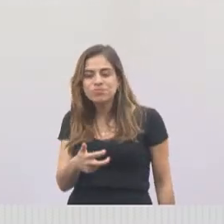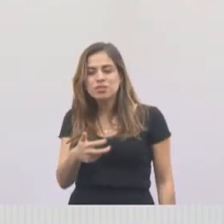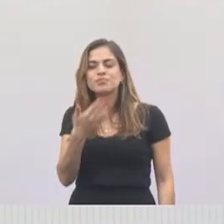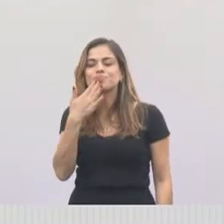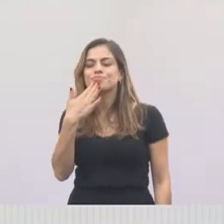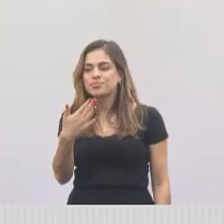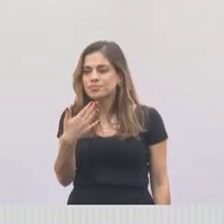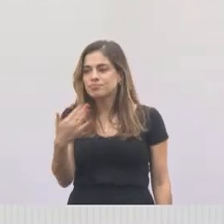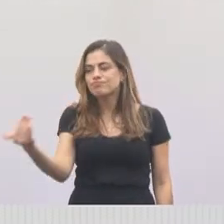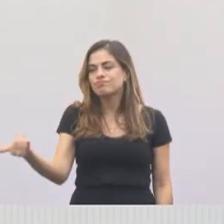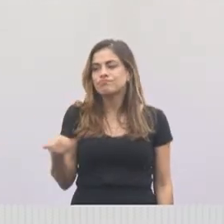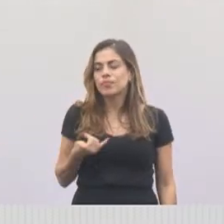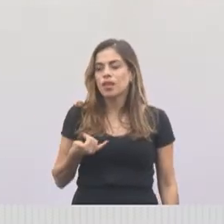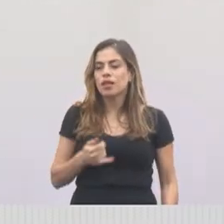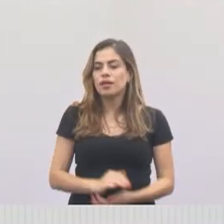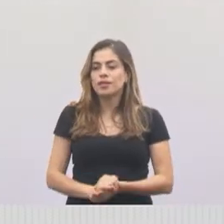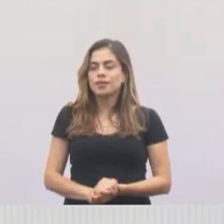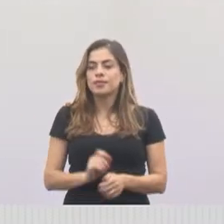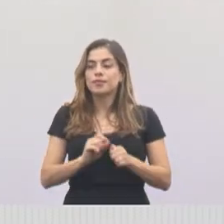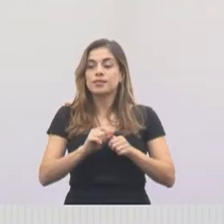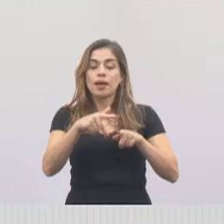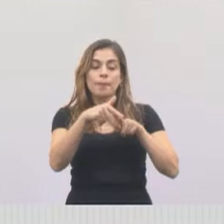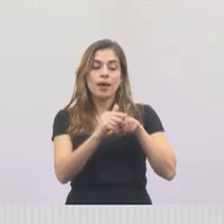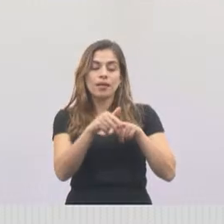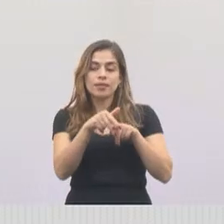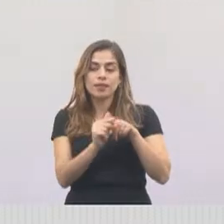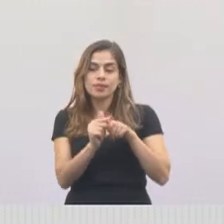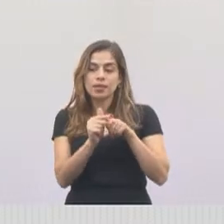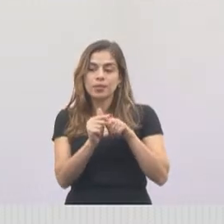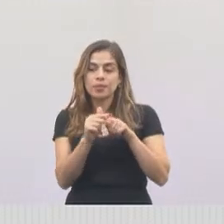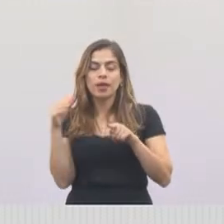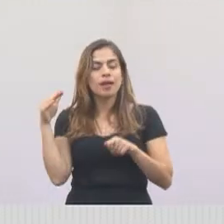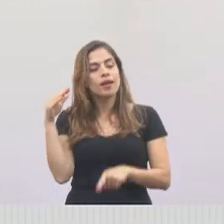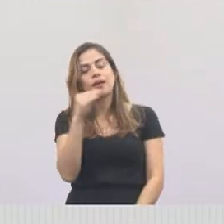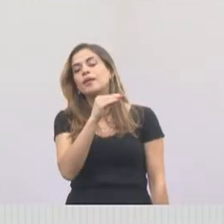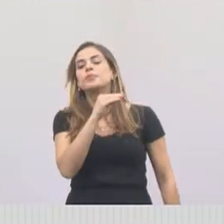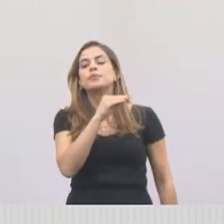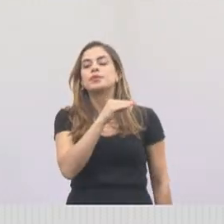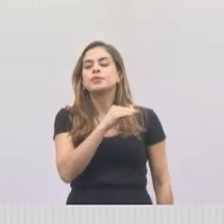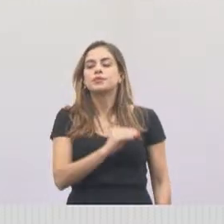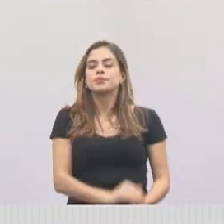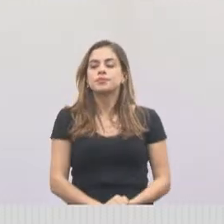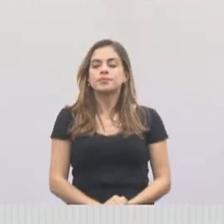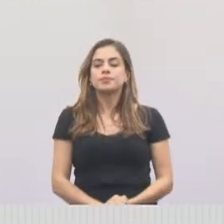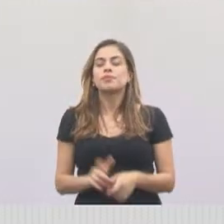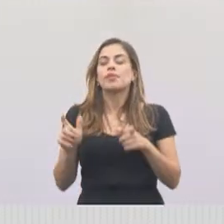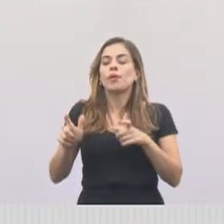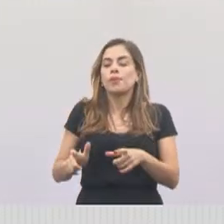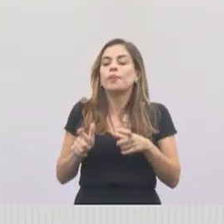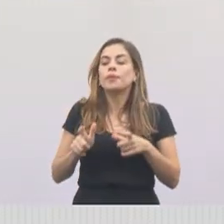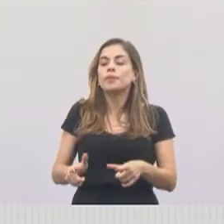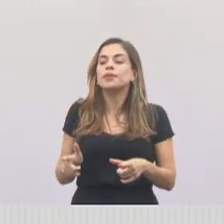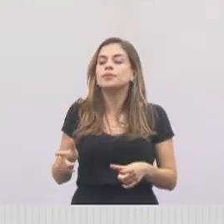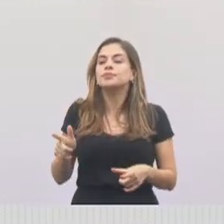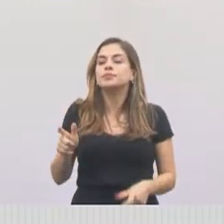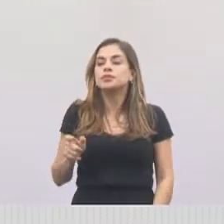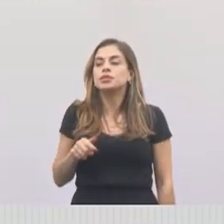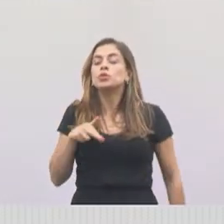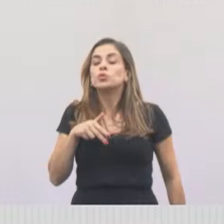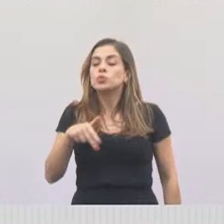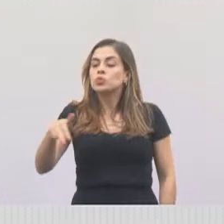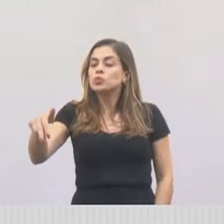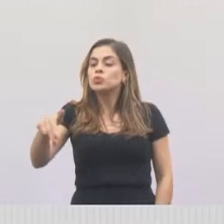solicitou, que seja feita a manutenção o mais rápido possível. Ali é um local muito